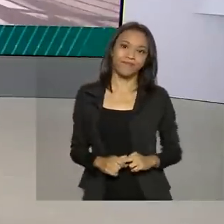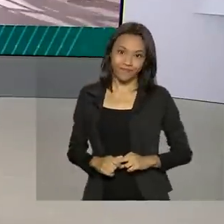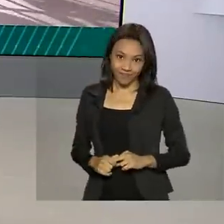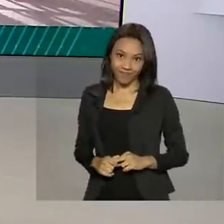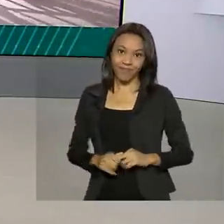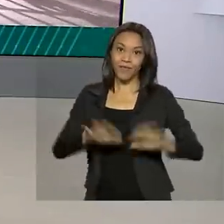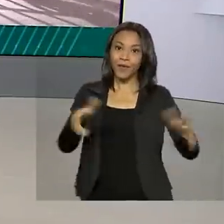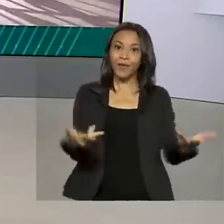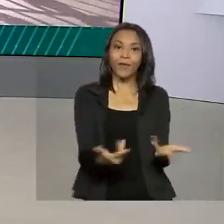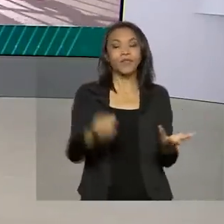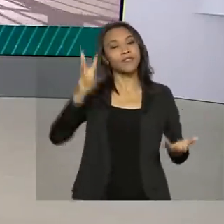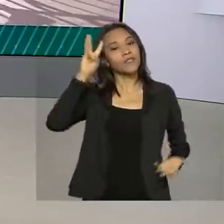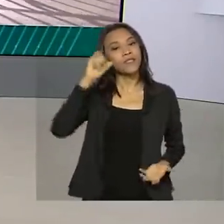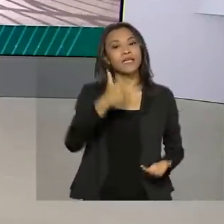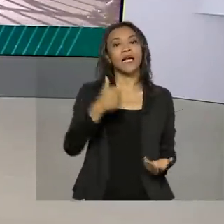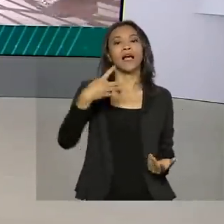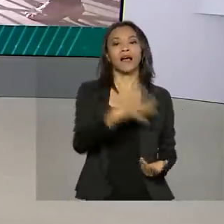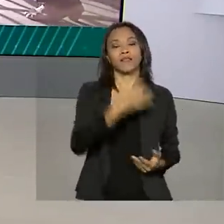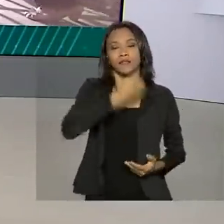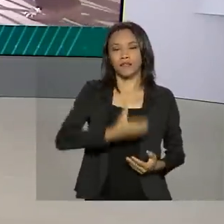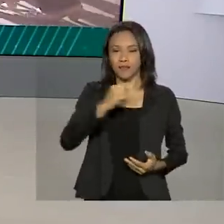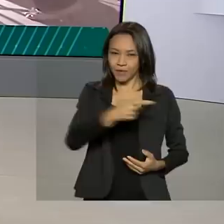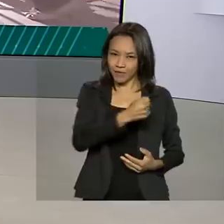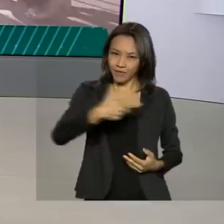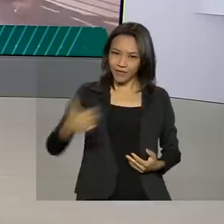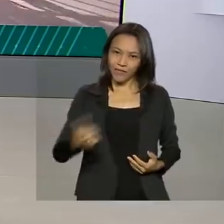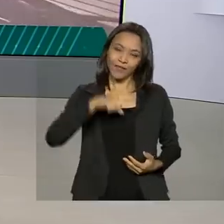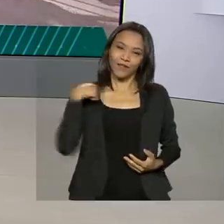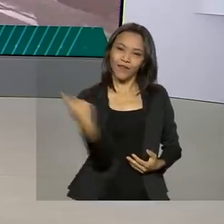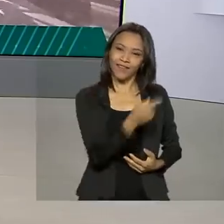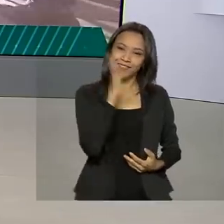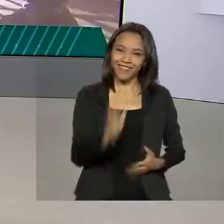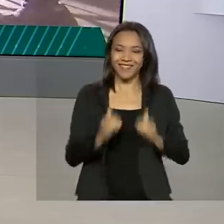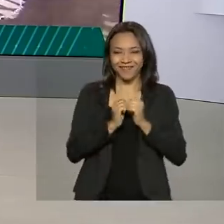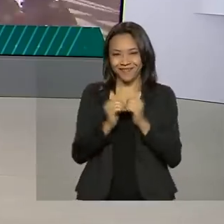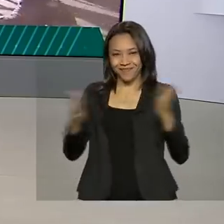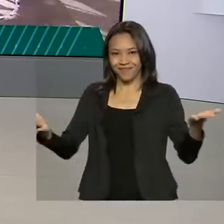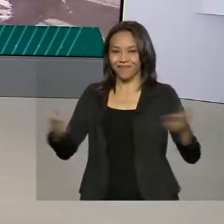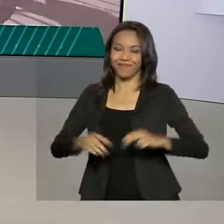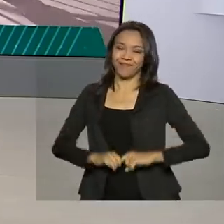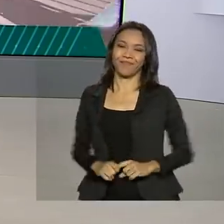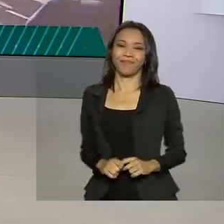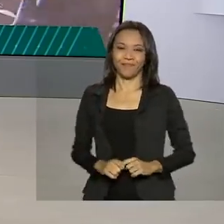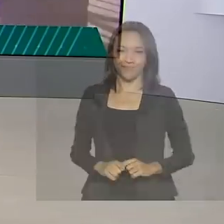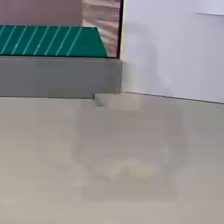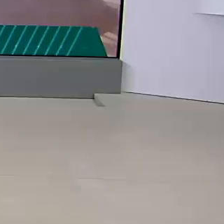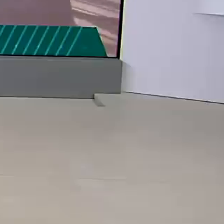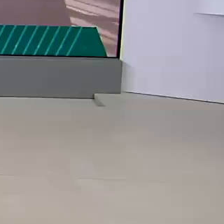Terça-feira, 14 de dezembro de 2021, o Brasil em Dia já está no ar.